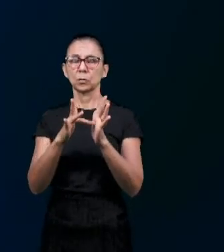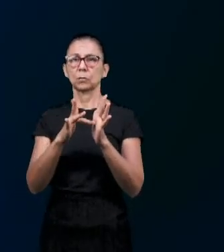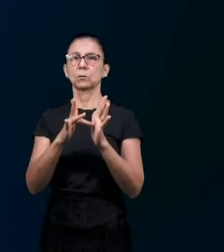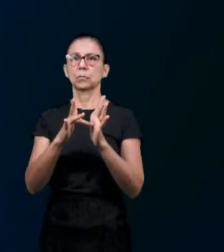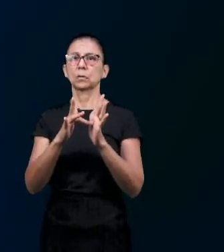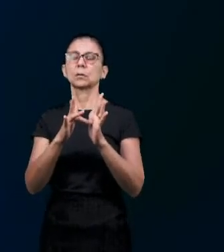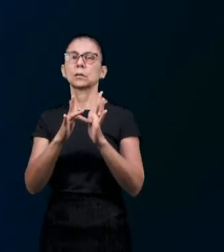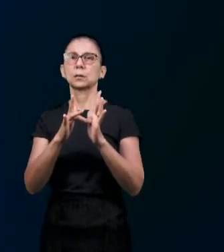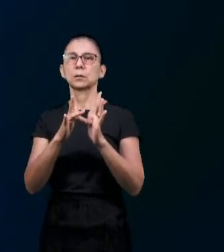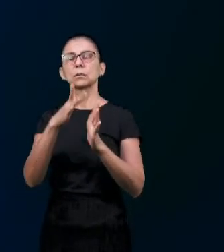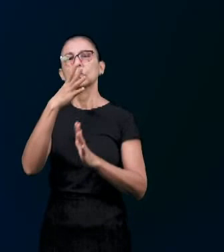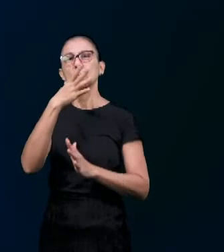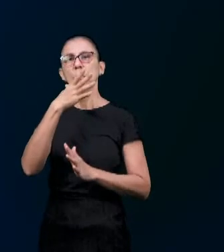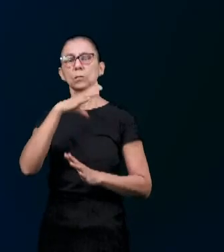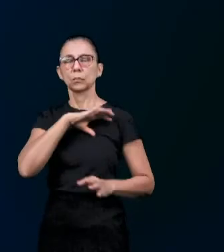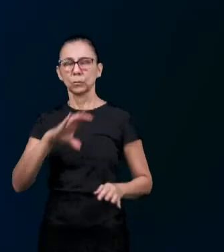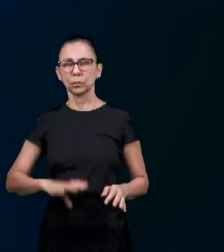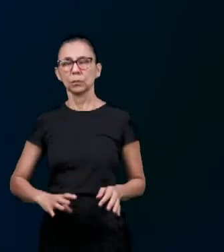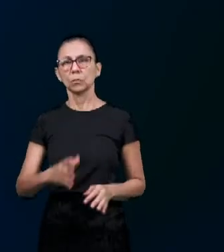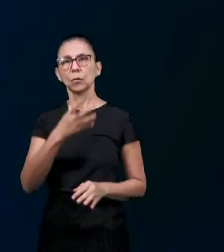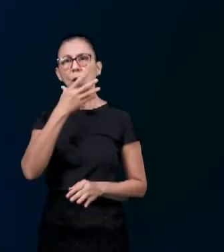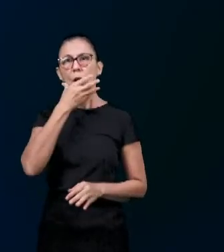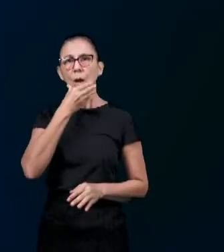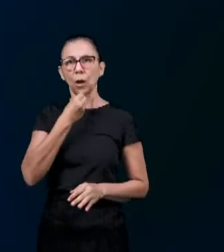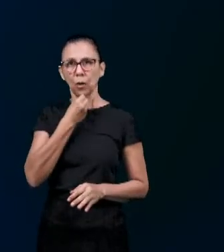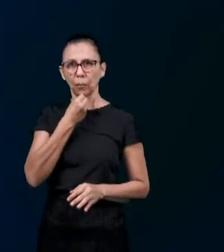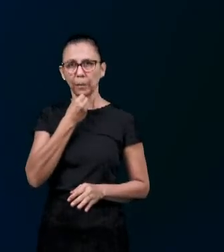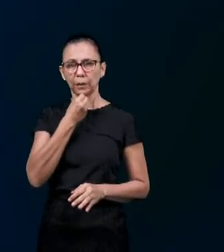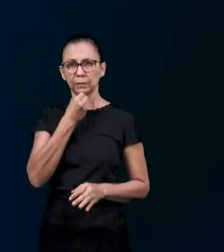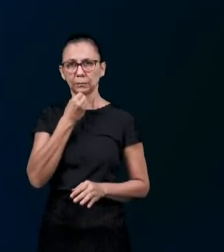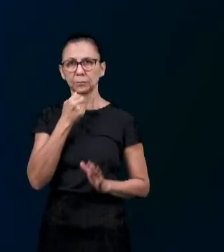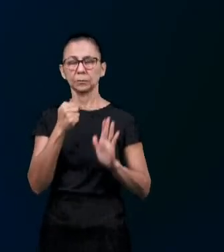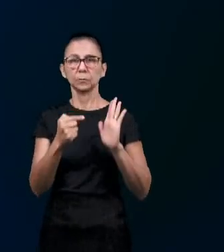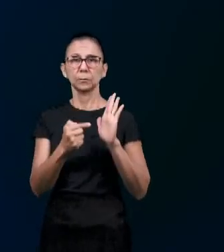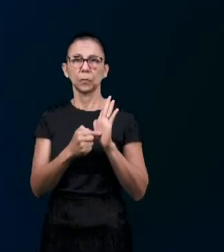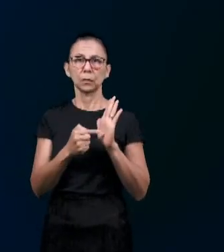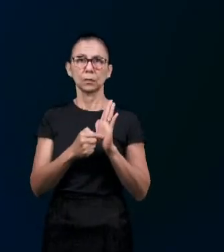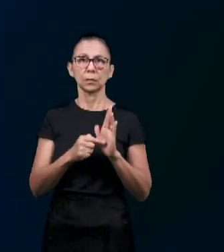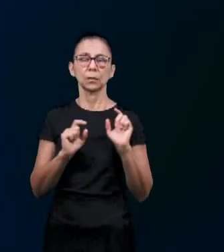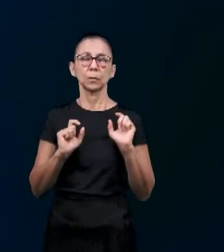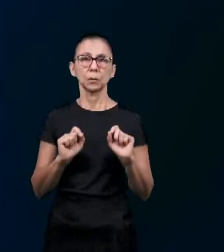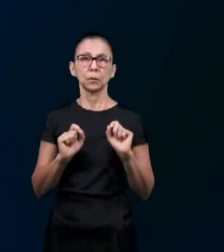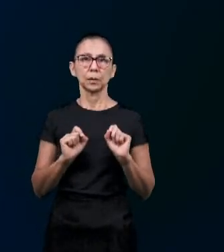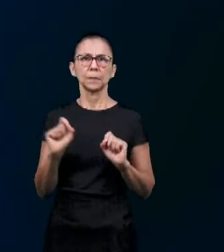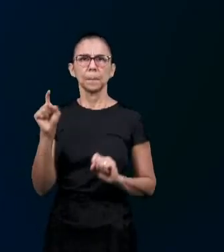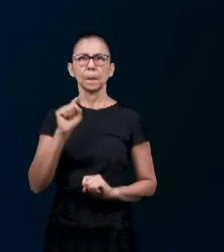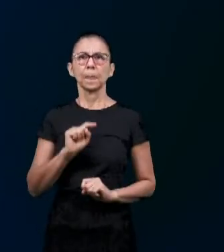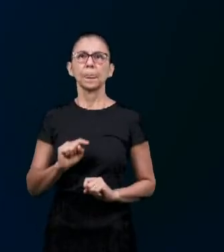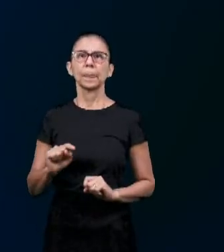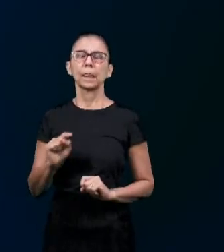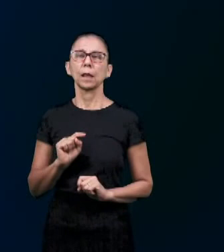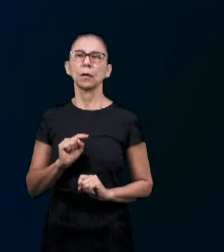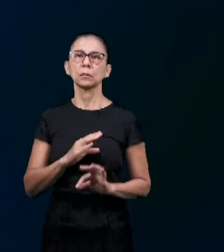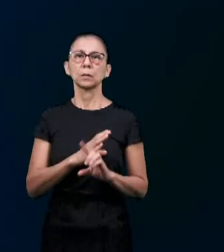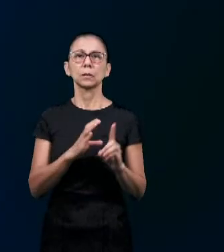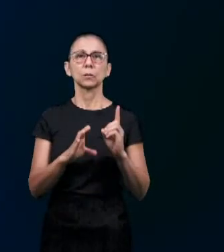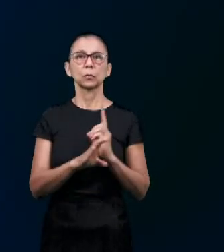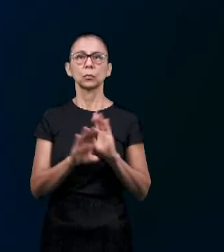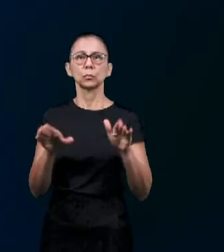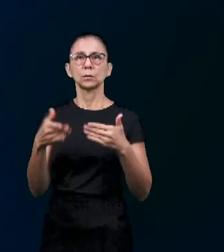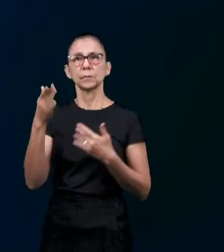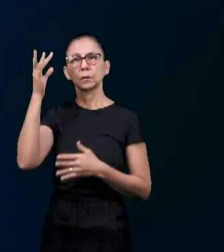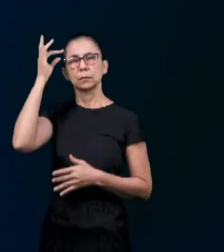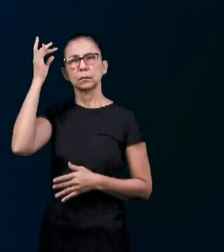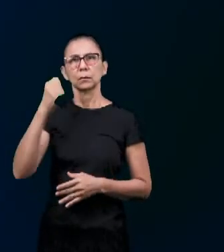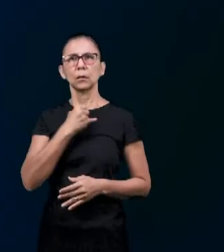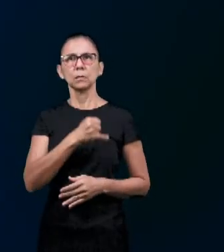O terceiro elemento É a vítima E o que corresponde É os sacrifícios espirituais O que fala Está em João Capítulo 1